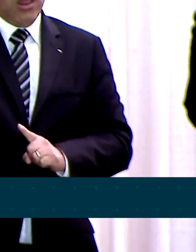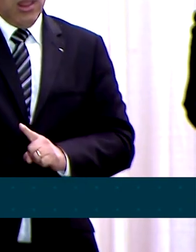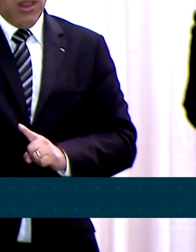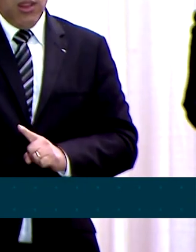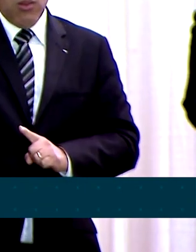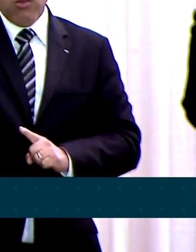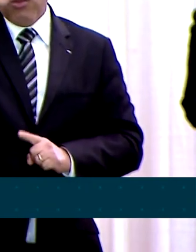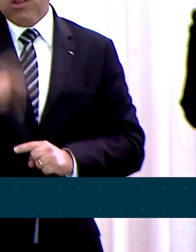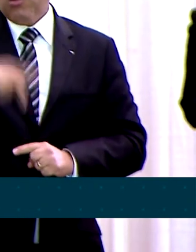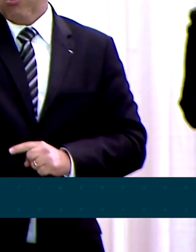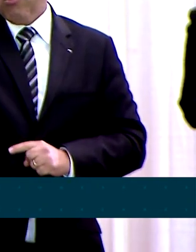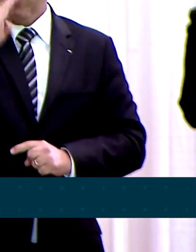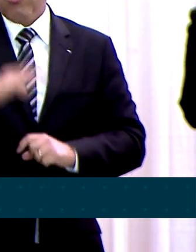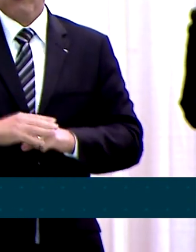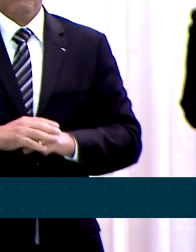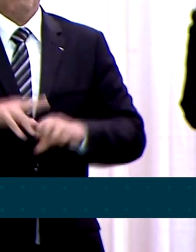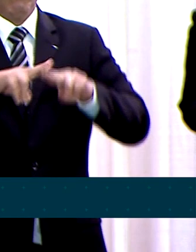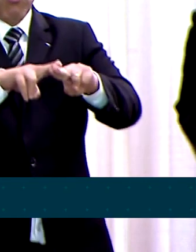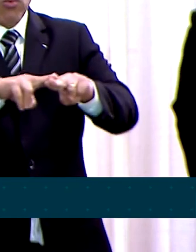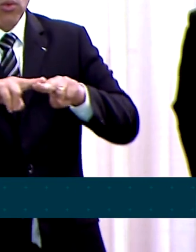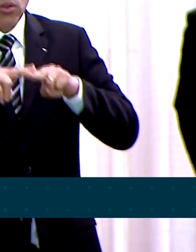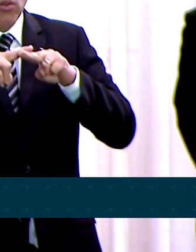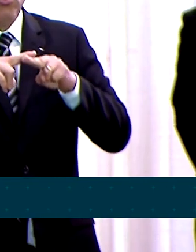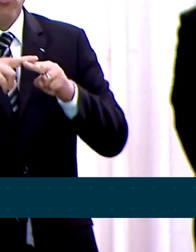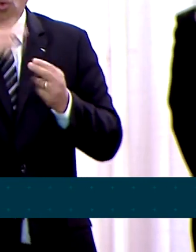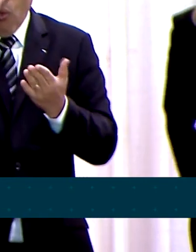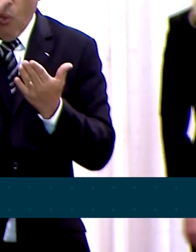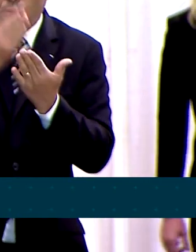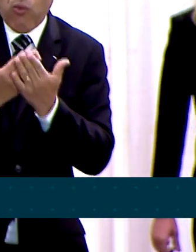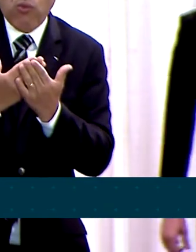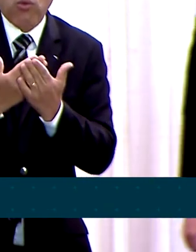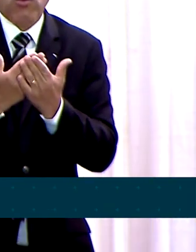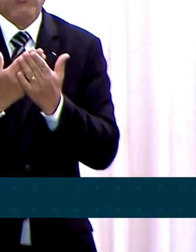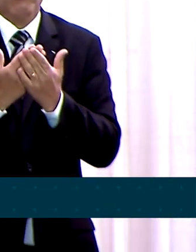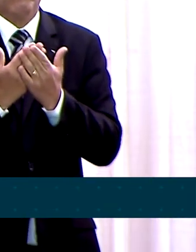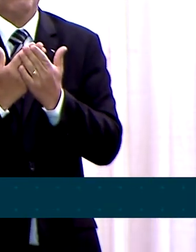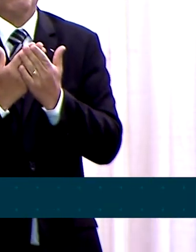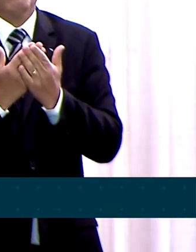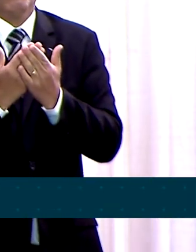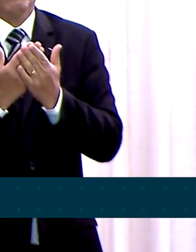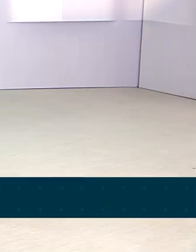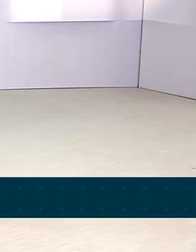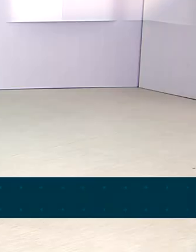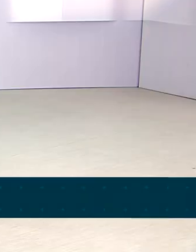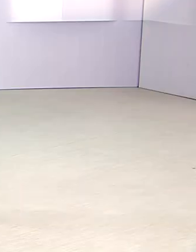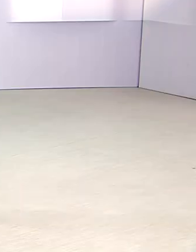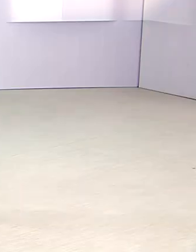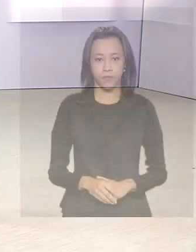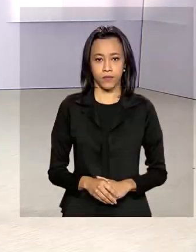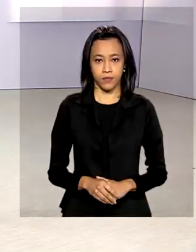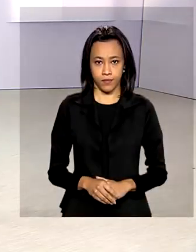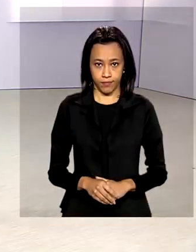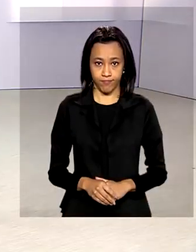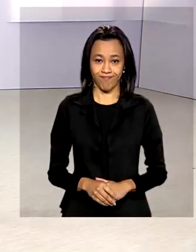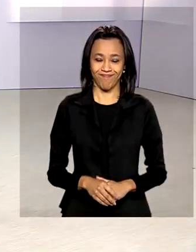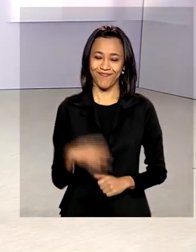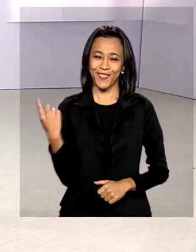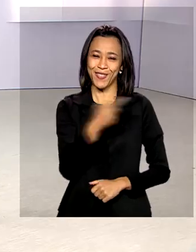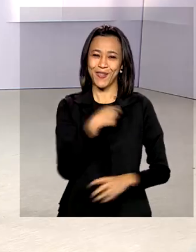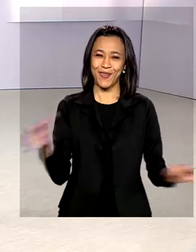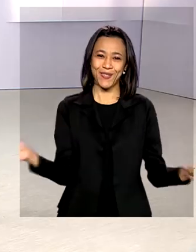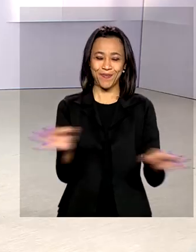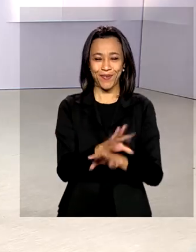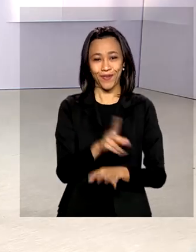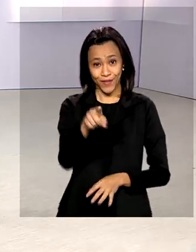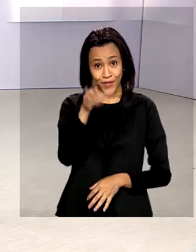Por isso, em grande parte, a confiança nessa instituição. A gente fica por